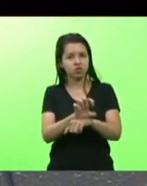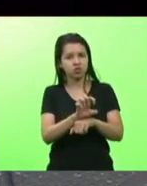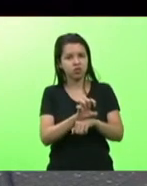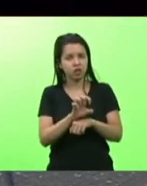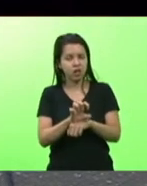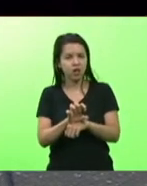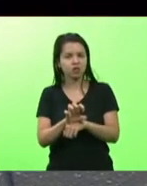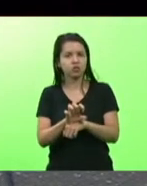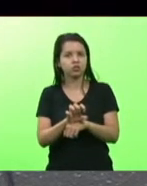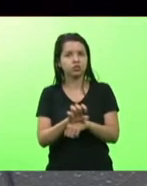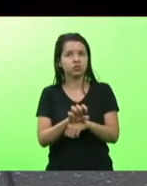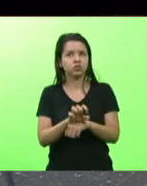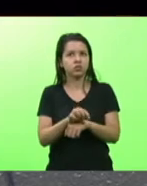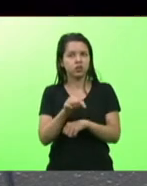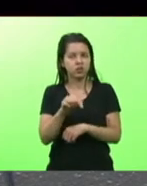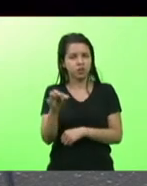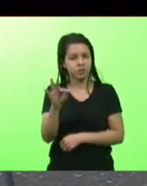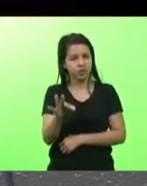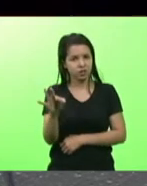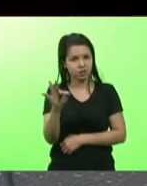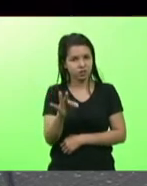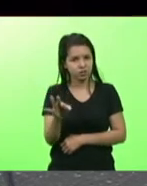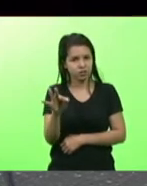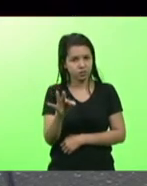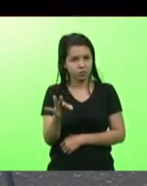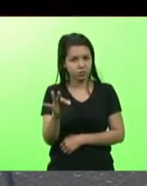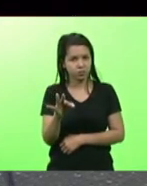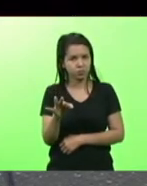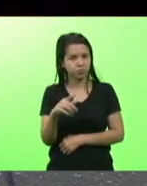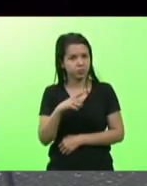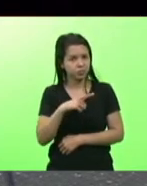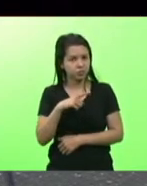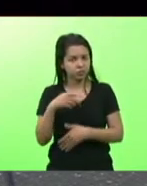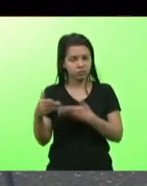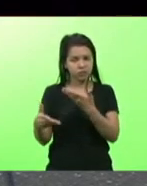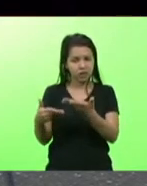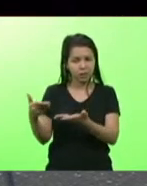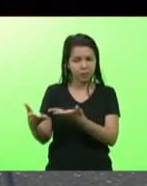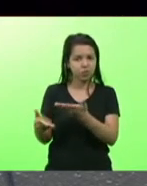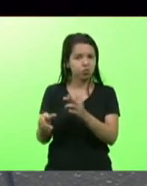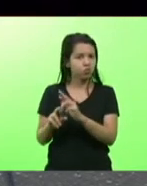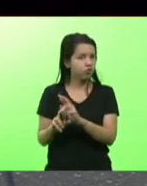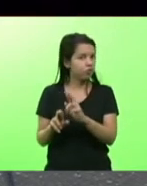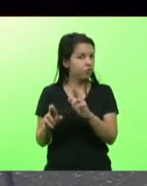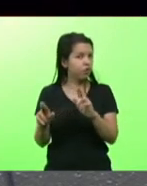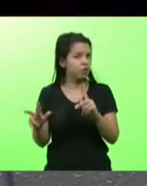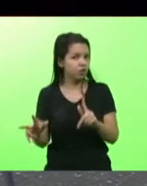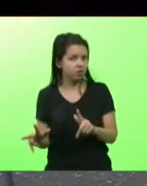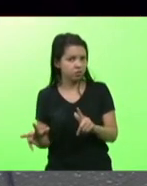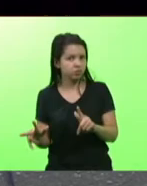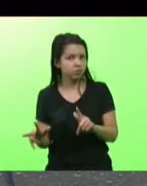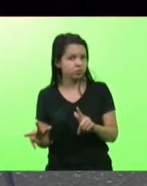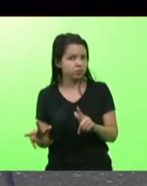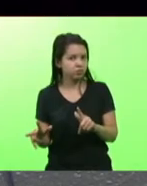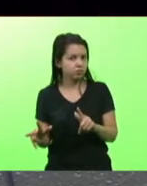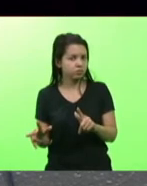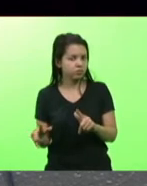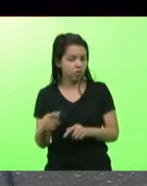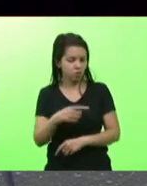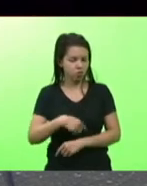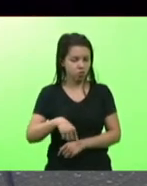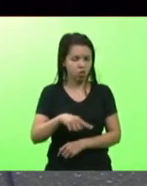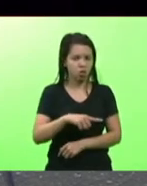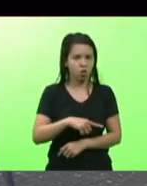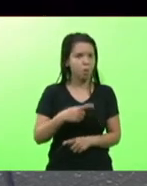da nossa federação que tem um tratamento diferenciado em relação ao nosso talvez